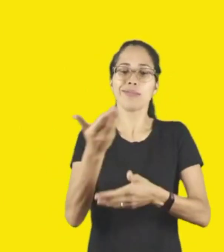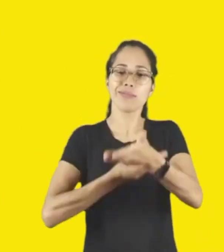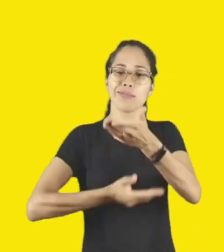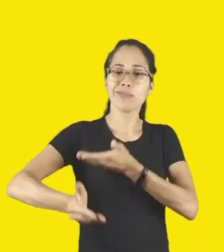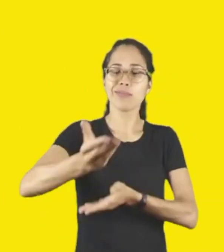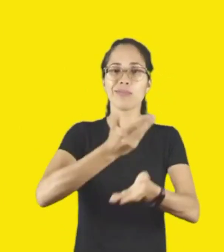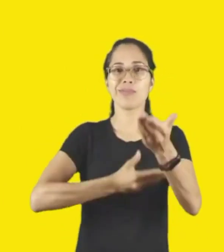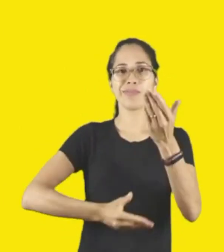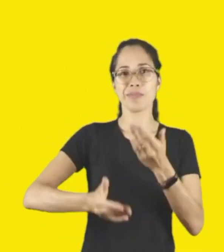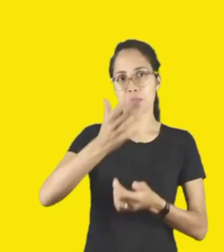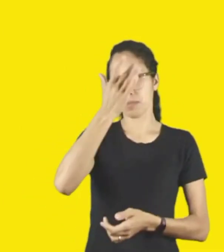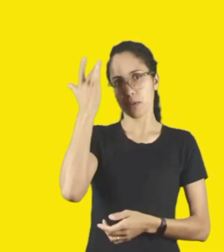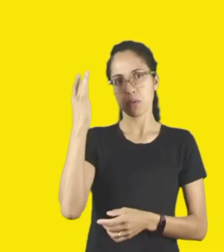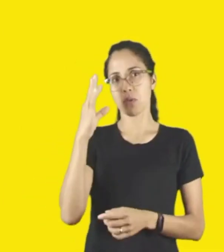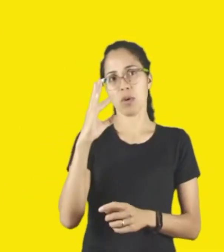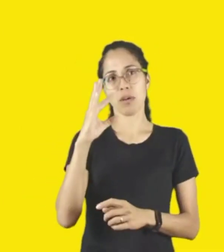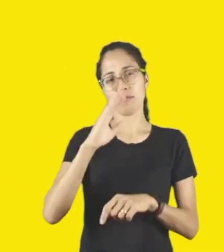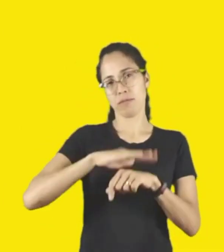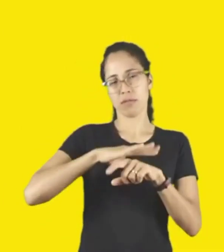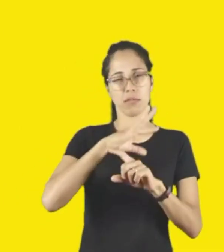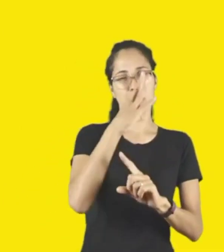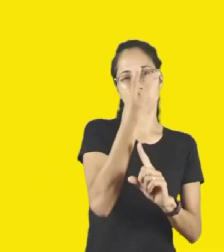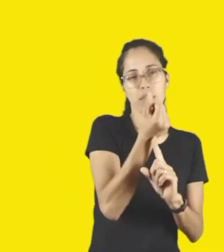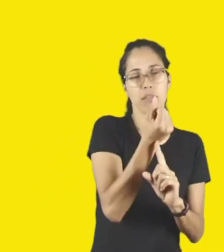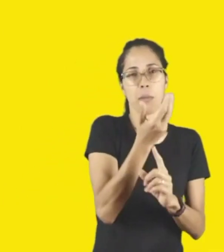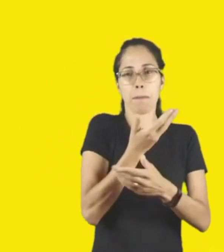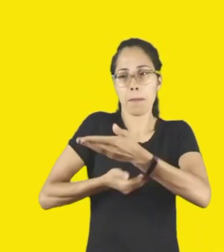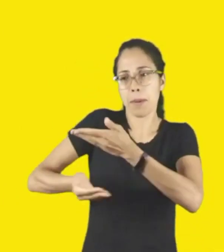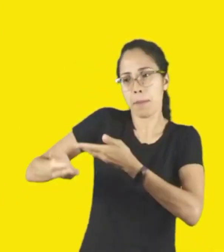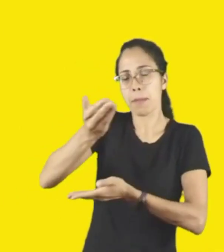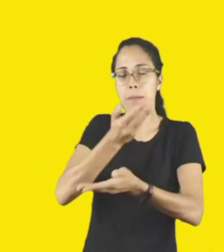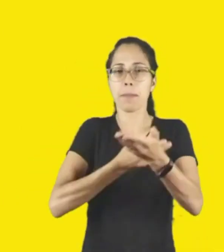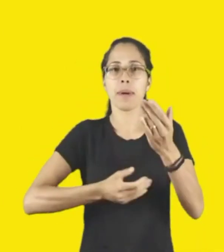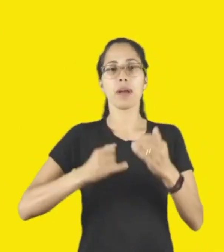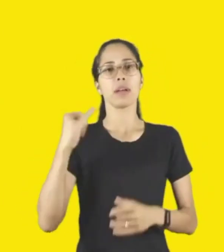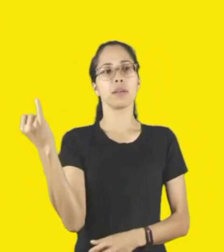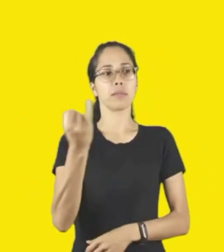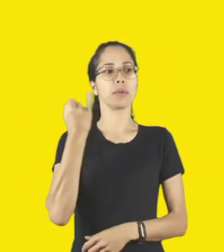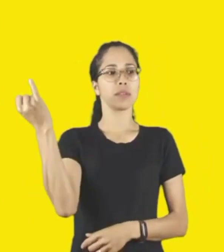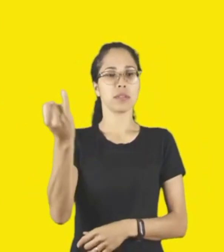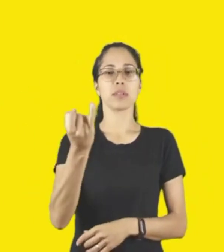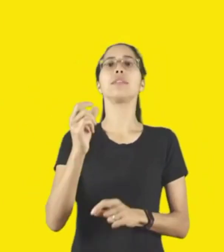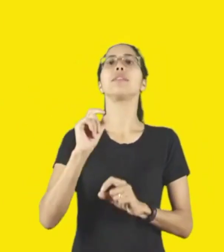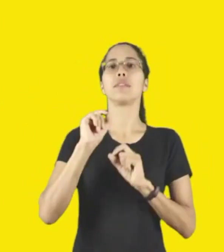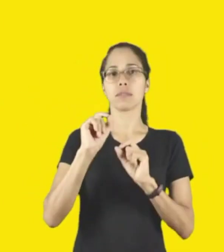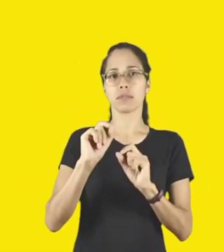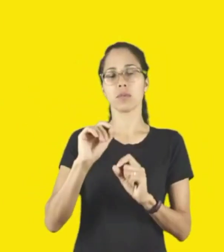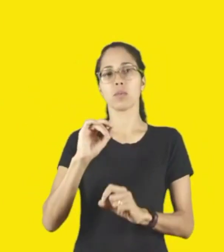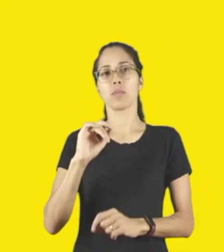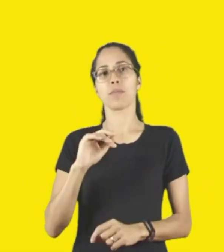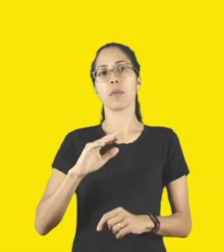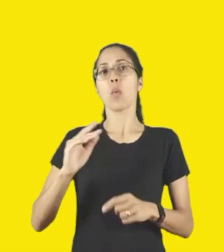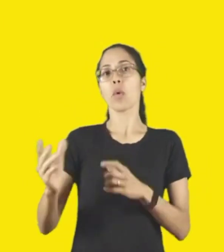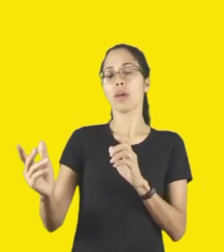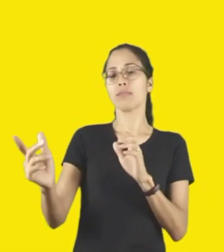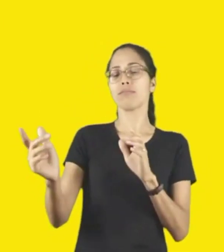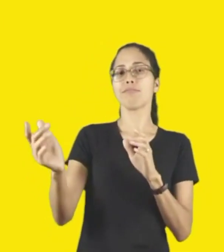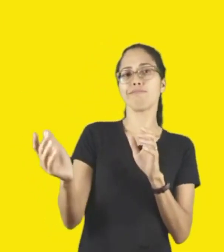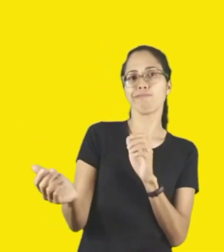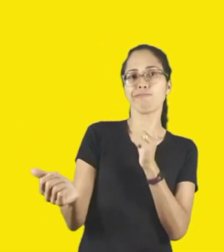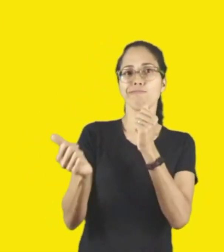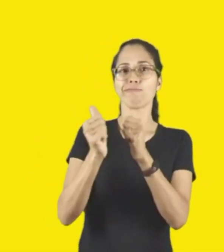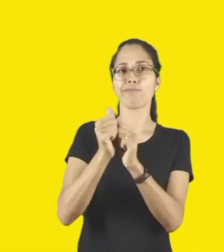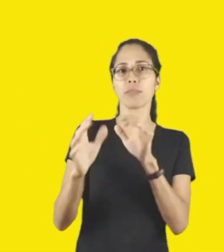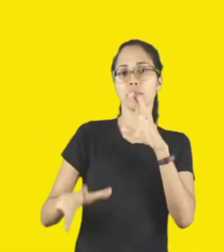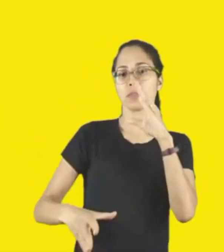os artistas locais. Isso é de extrema importância para complementar toda a ação do Sesc, feito também nas suas